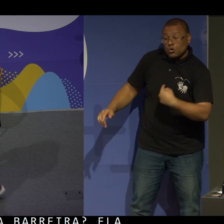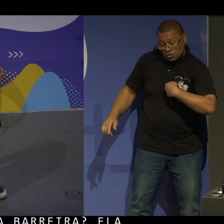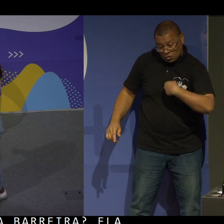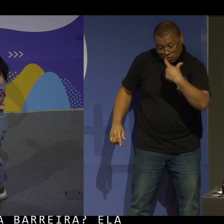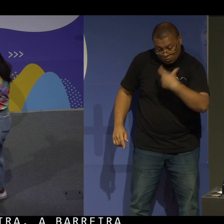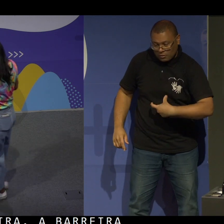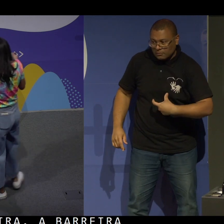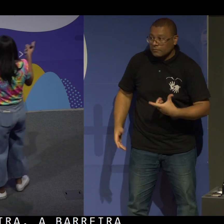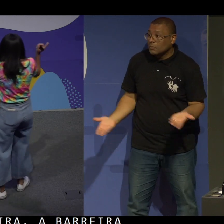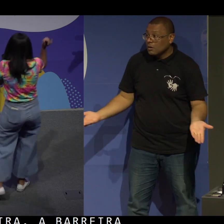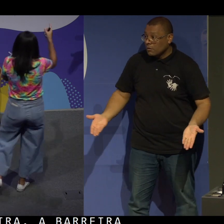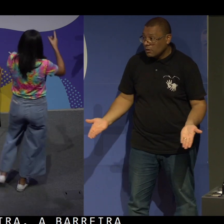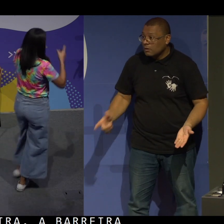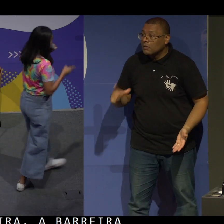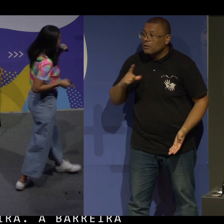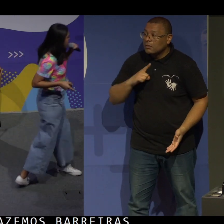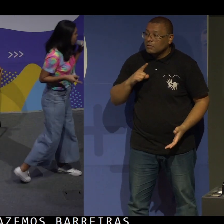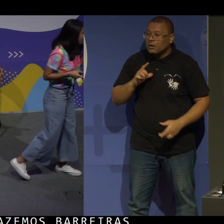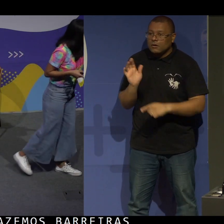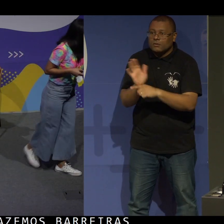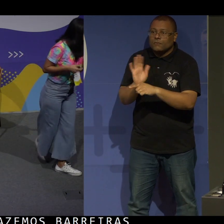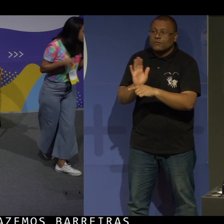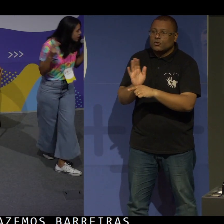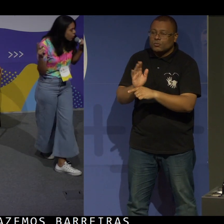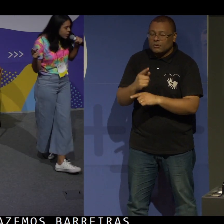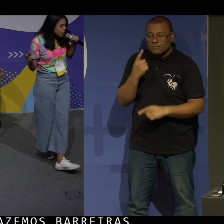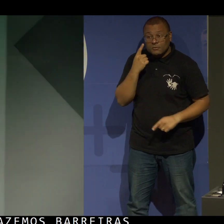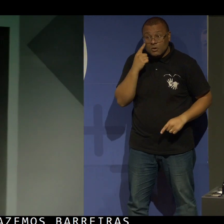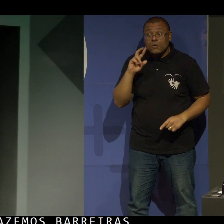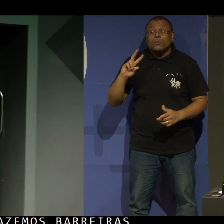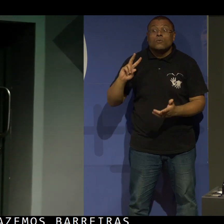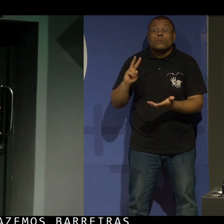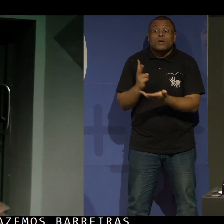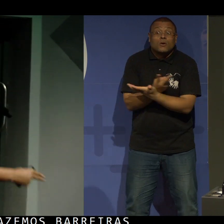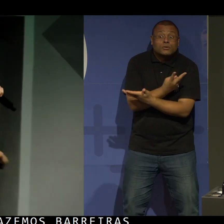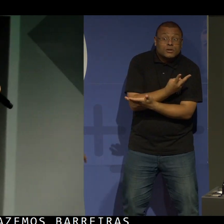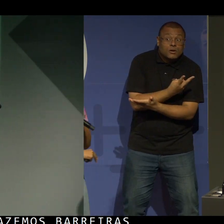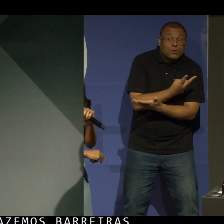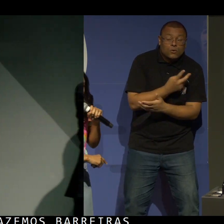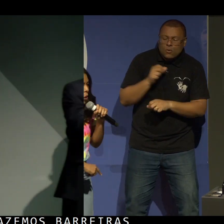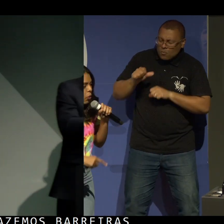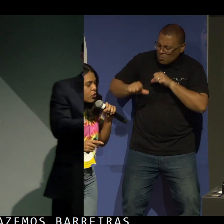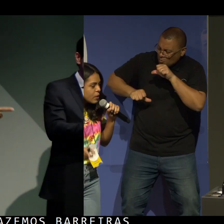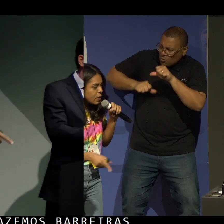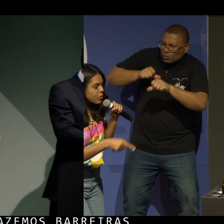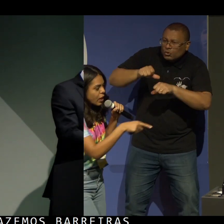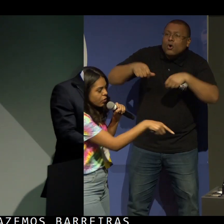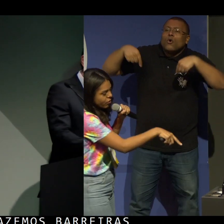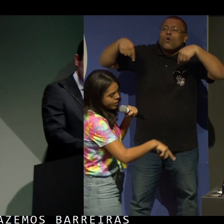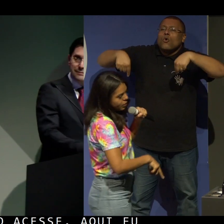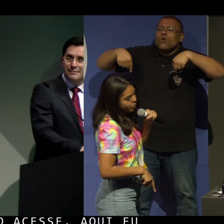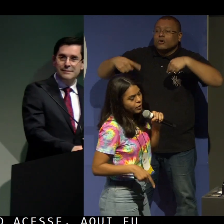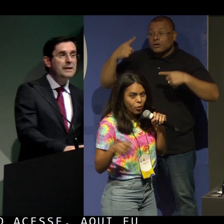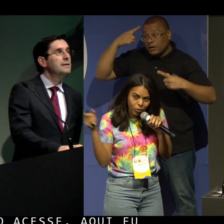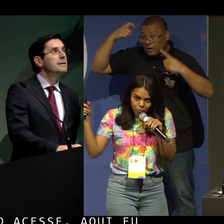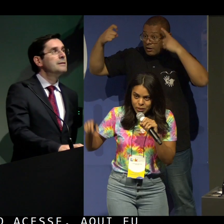acesse. E aqui eu tenho um pequeno spoiler dessa coisa do passamos pela transformação, hoje estamos na